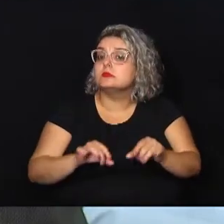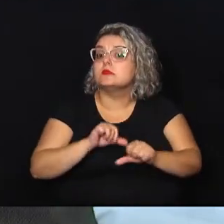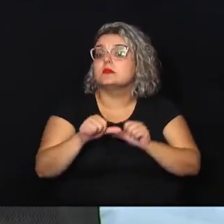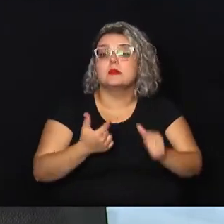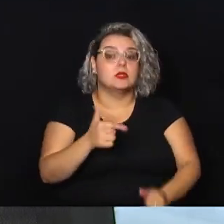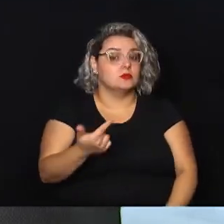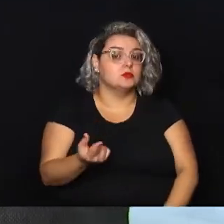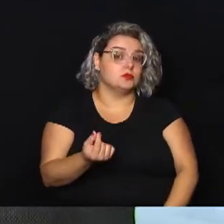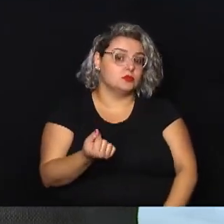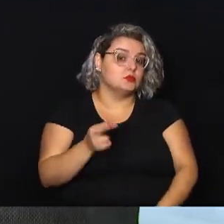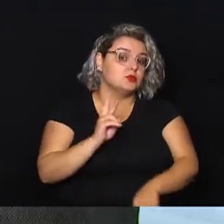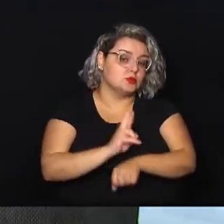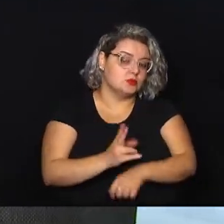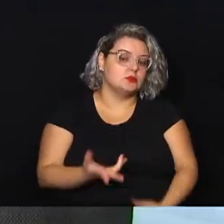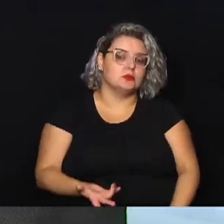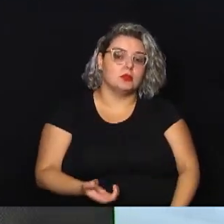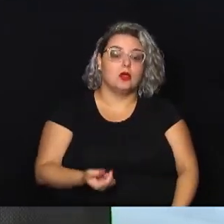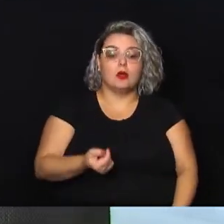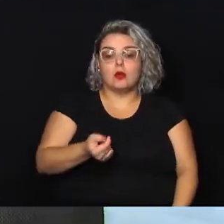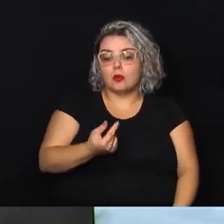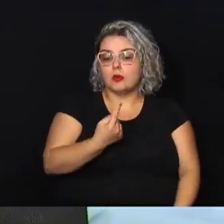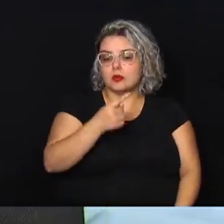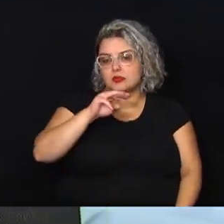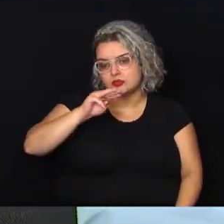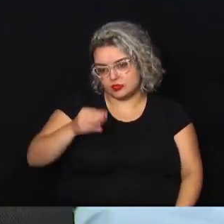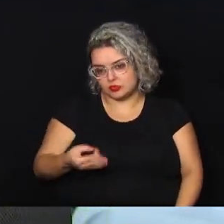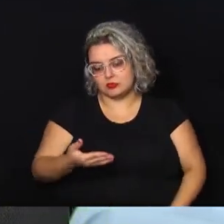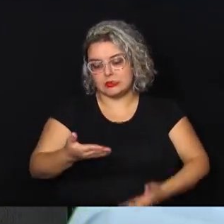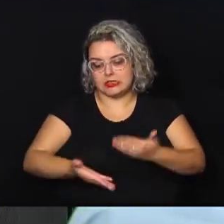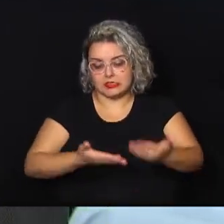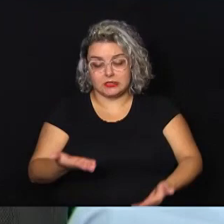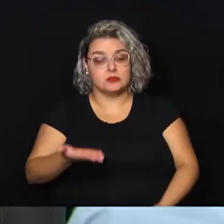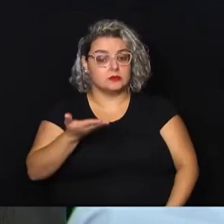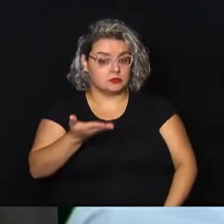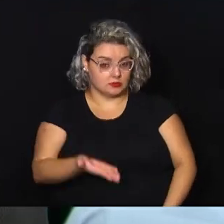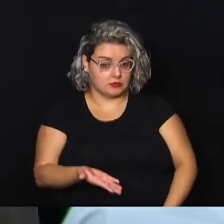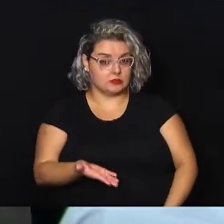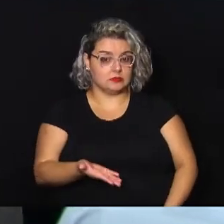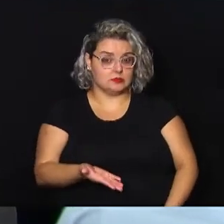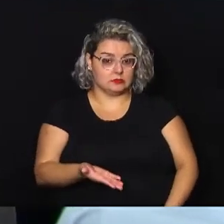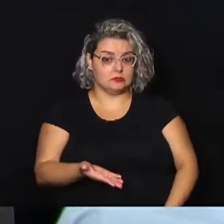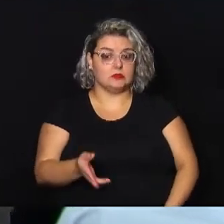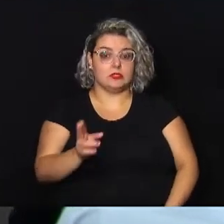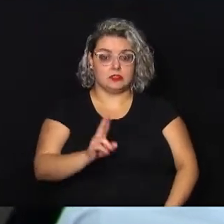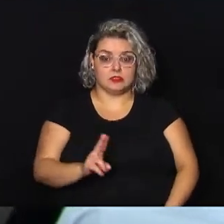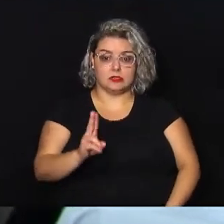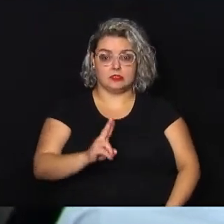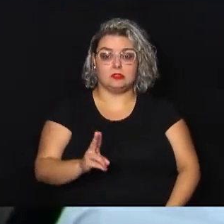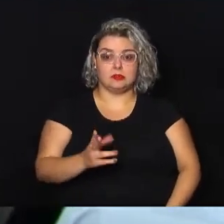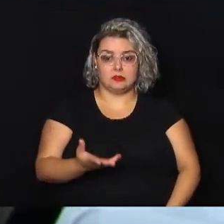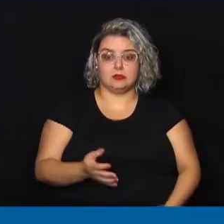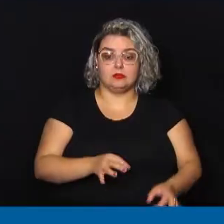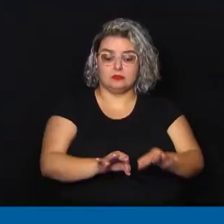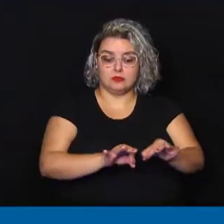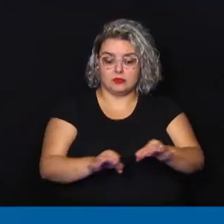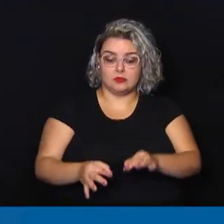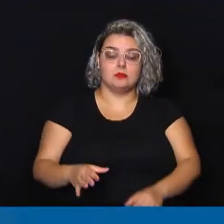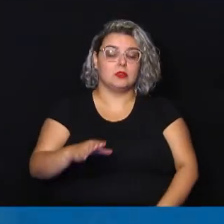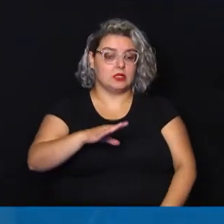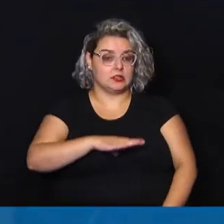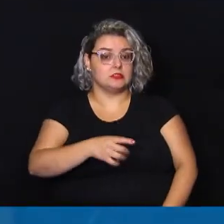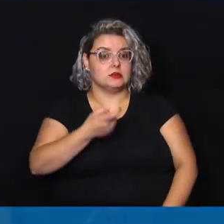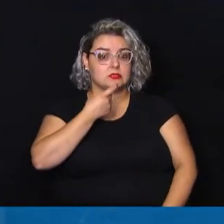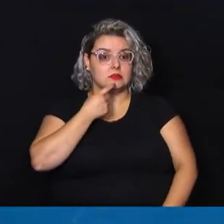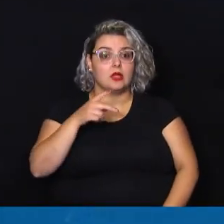recurso. Então, destinei quase um milhão para esse serviço, para que ele seja implantado, esse projeto para a cidade. O